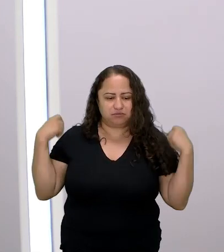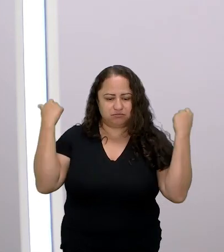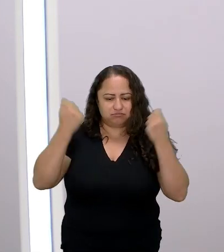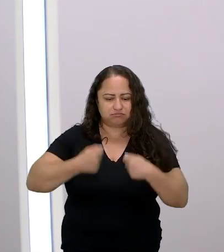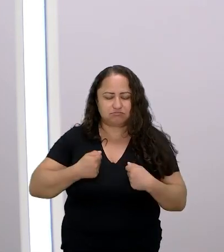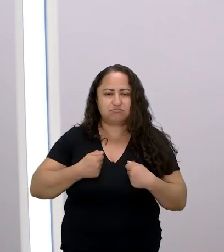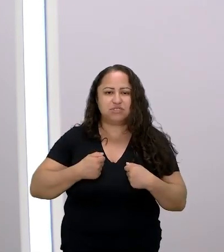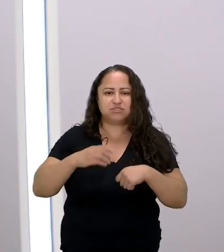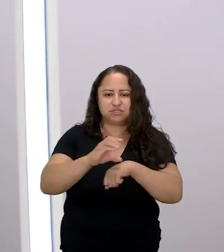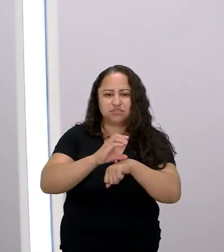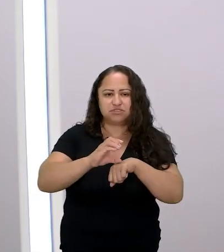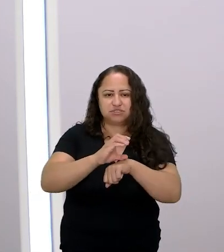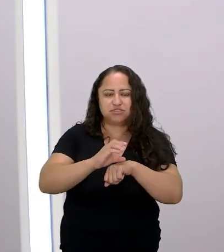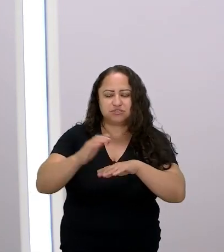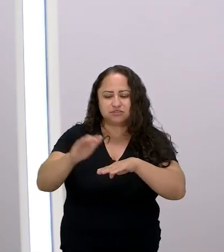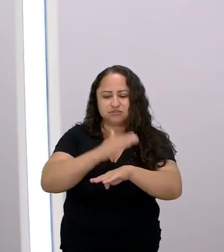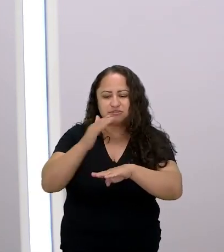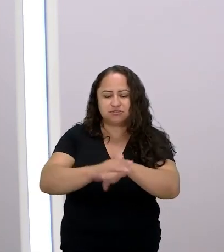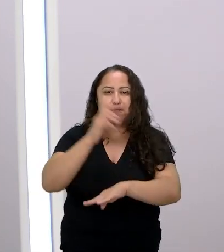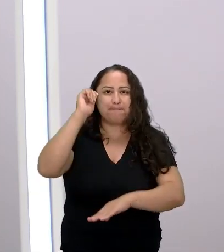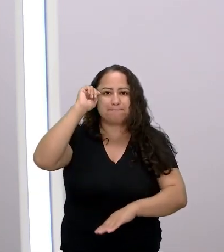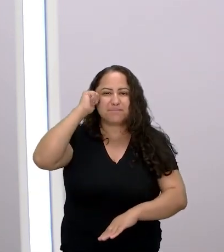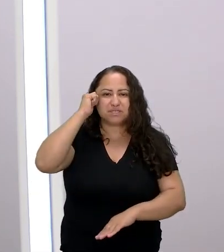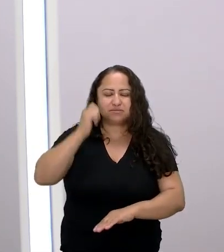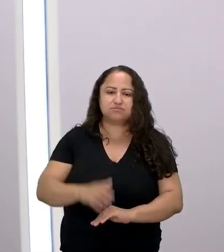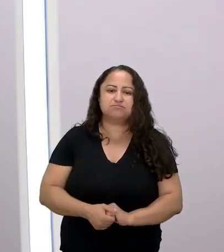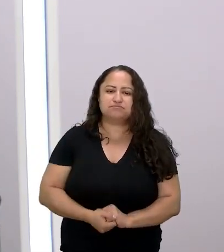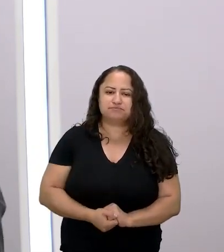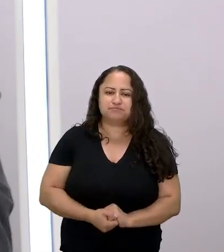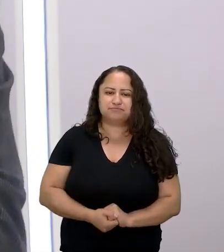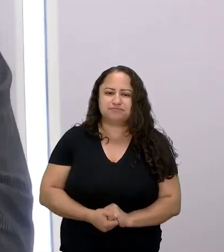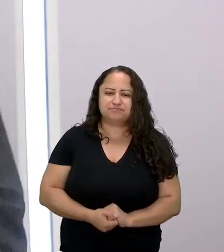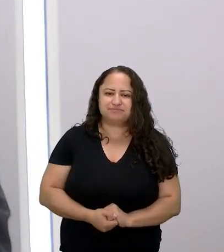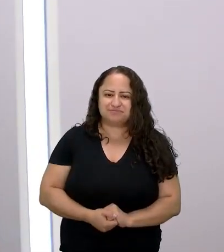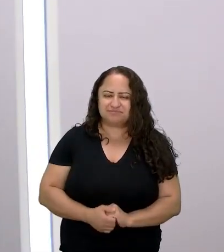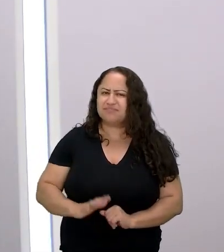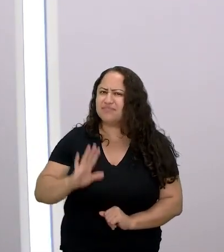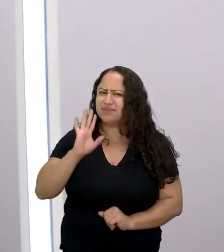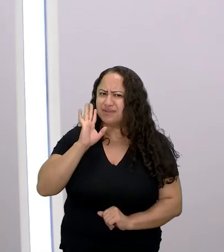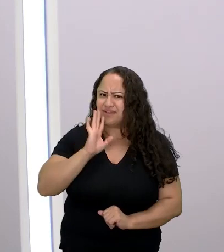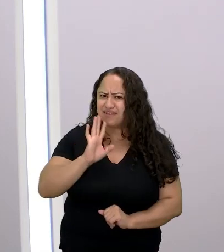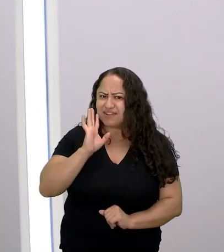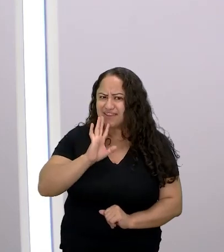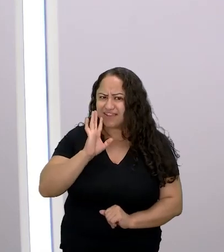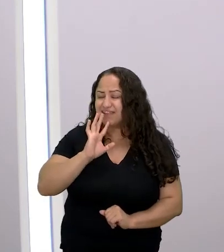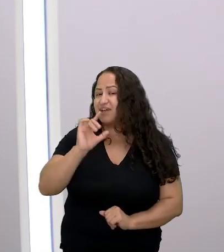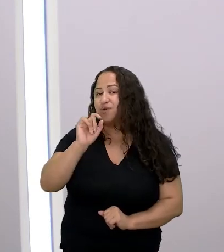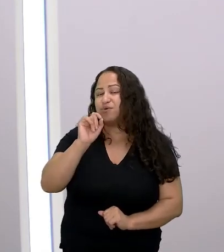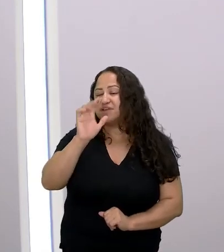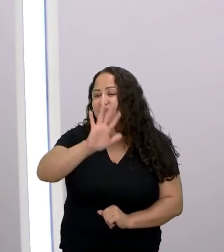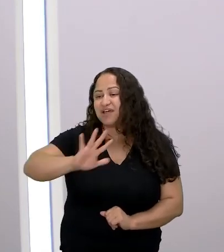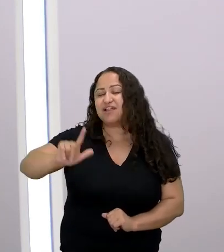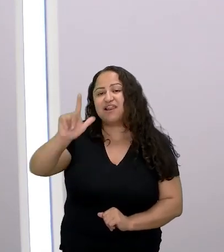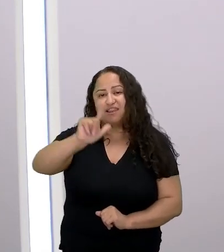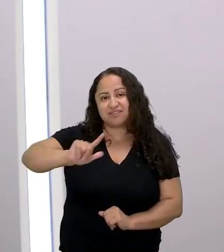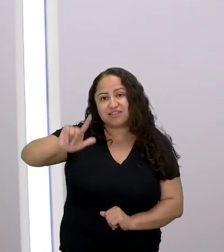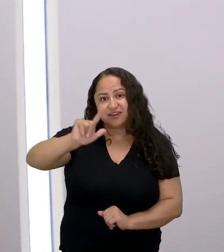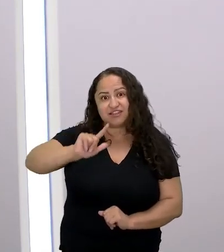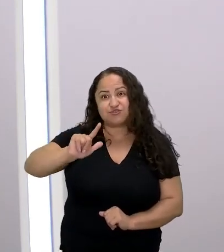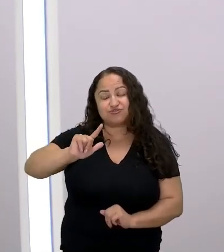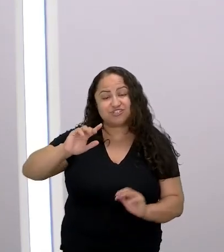calça jeans e sapatênis preto. É muito bacana o que a literatura faz para